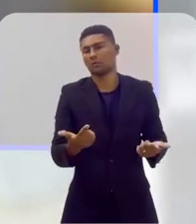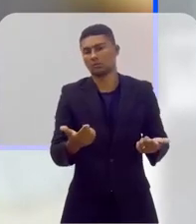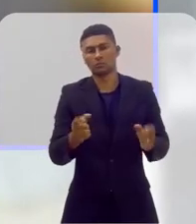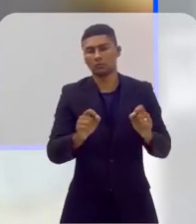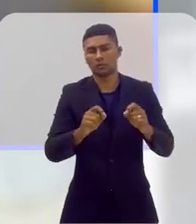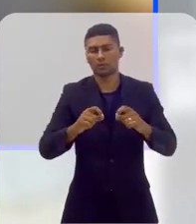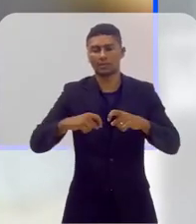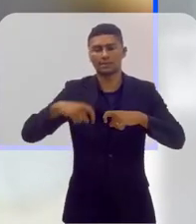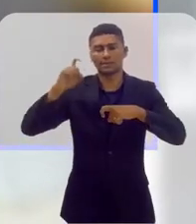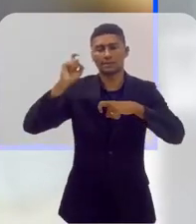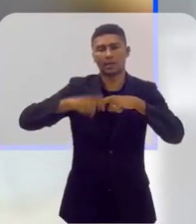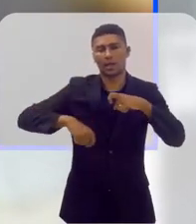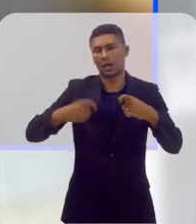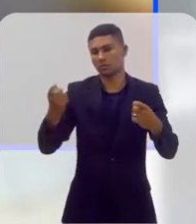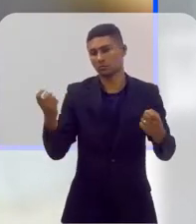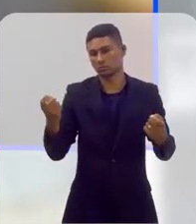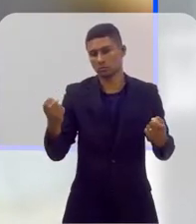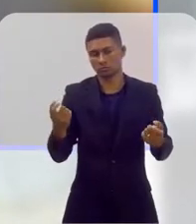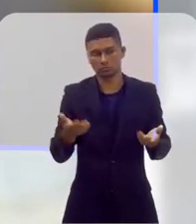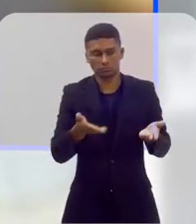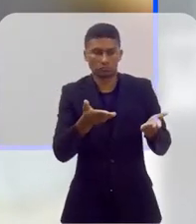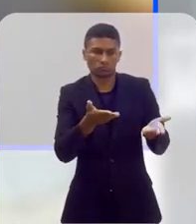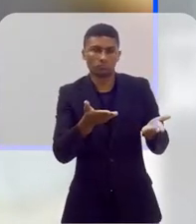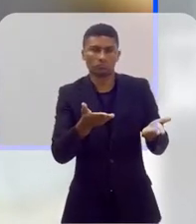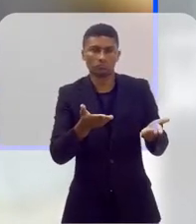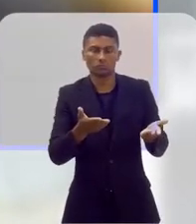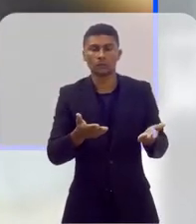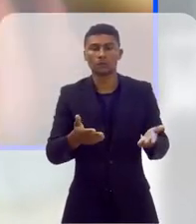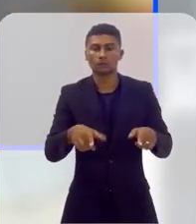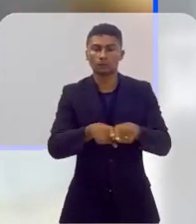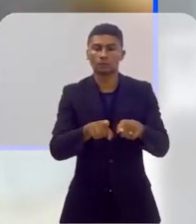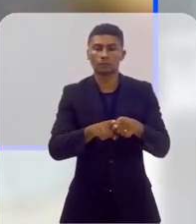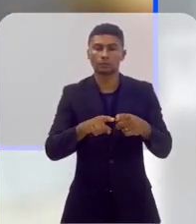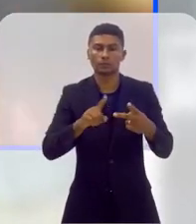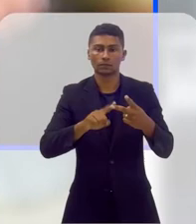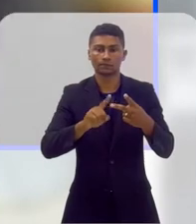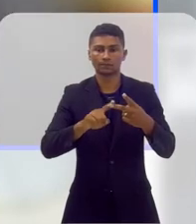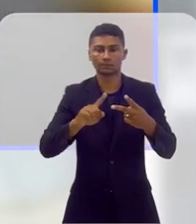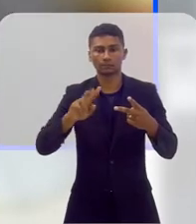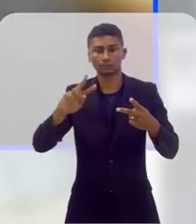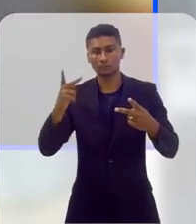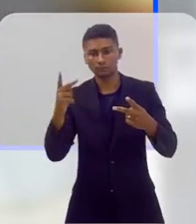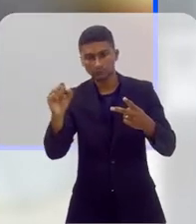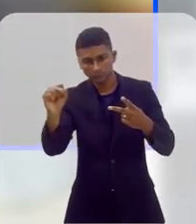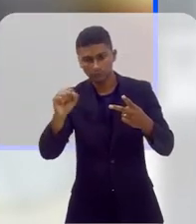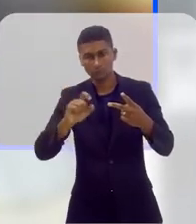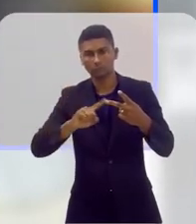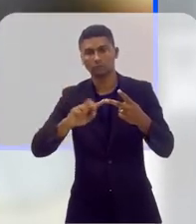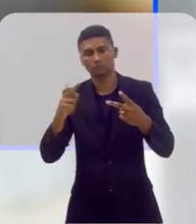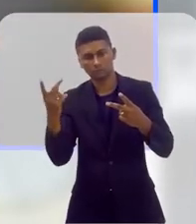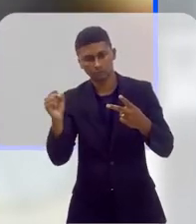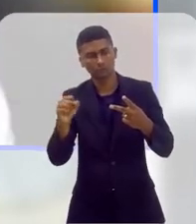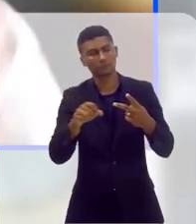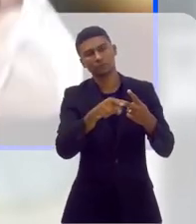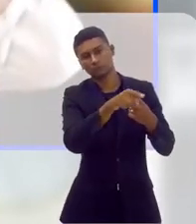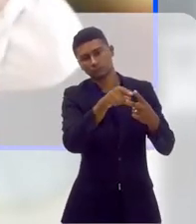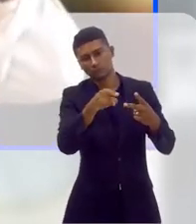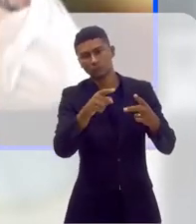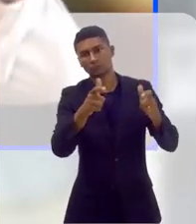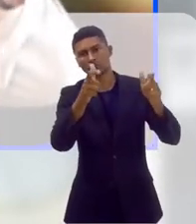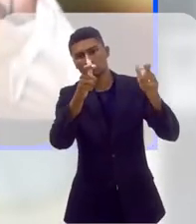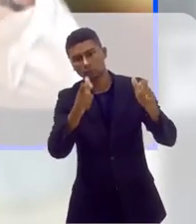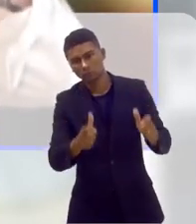se colocam numa situação de vulnerabilidade maior. Homossexuais, né? Que também estão dentro de espaços